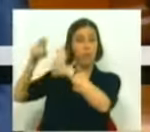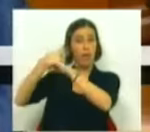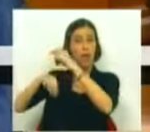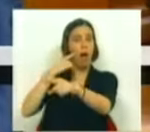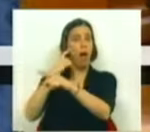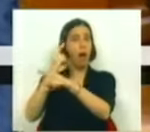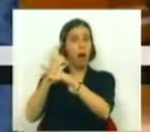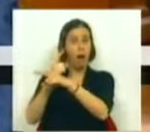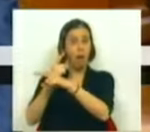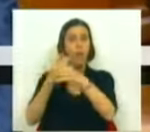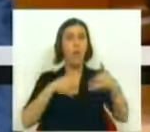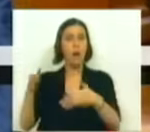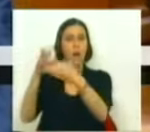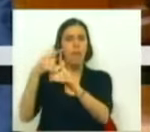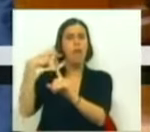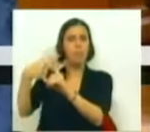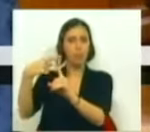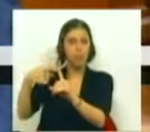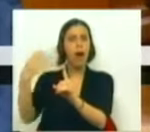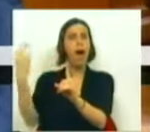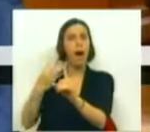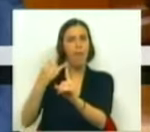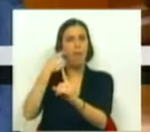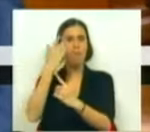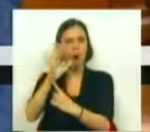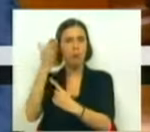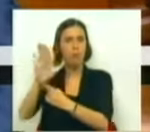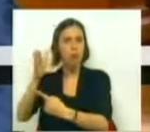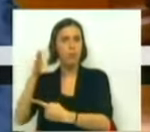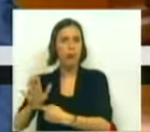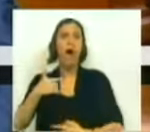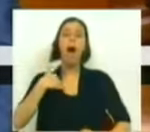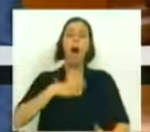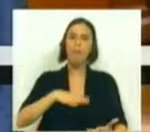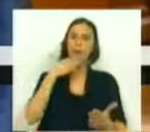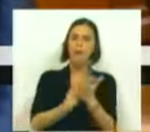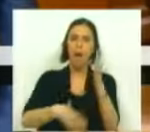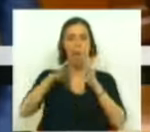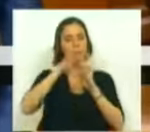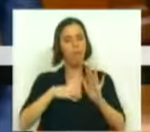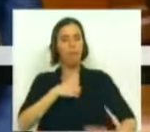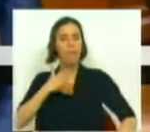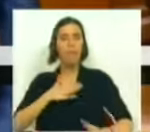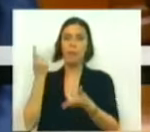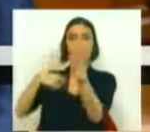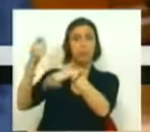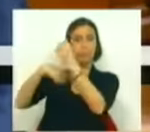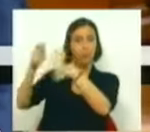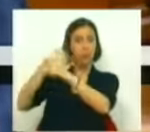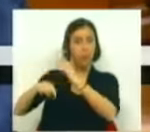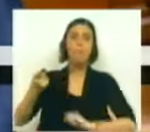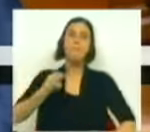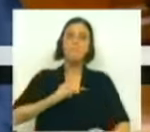mantenham a trajetória muito positiva que vêm apresentando, se queremos dar condições às nossas empresas exportadoras,